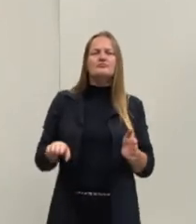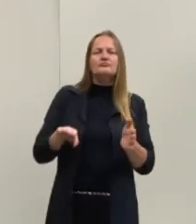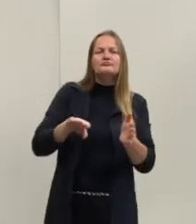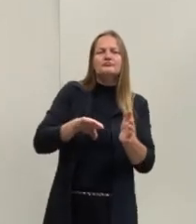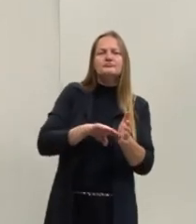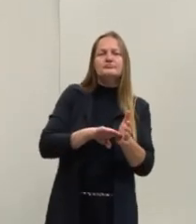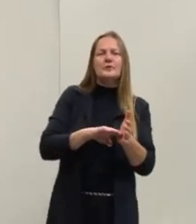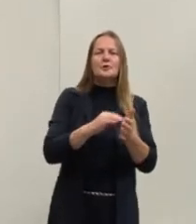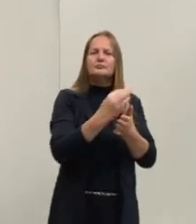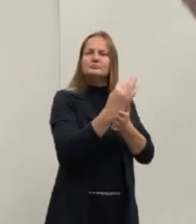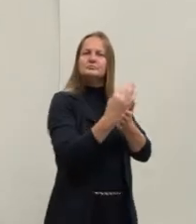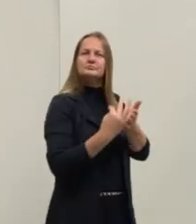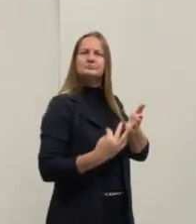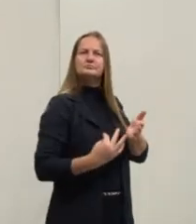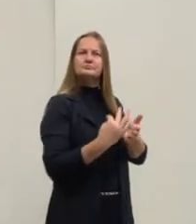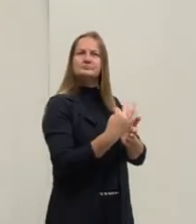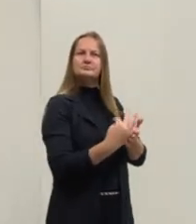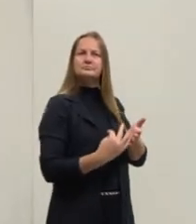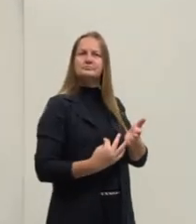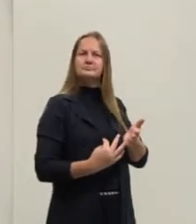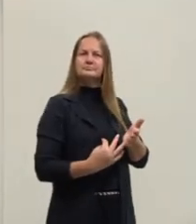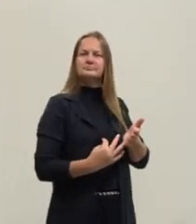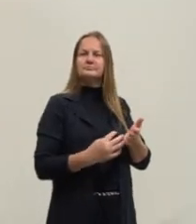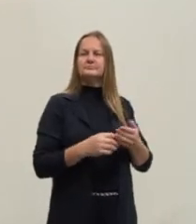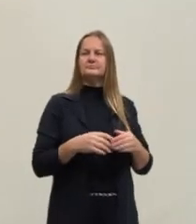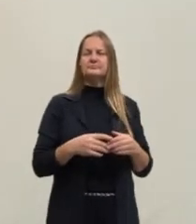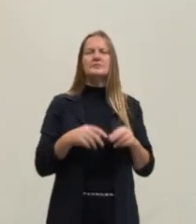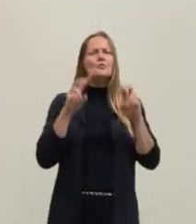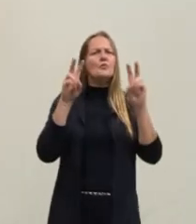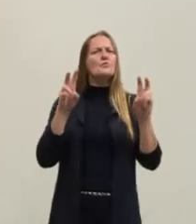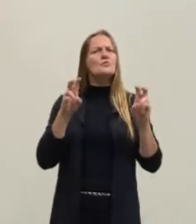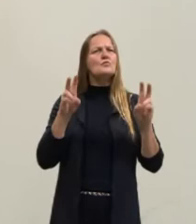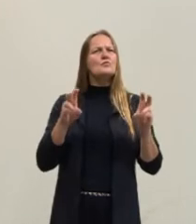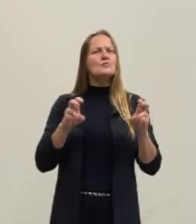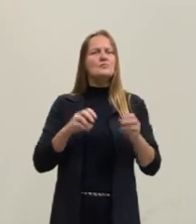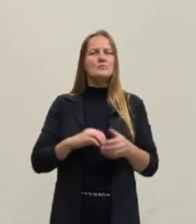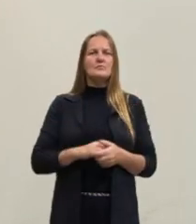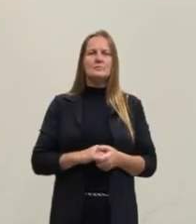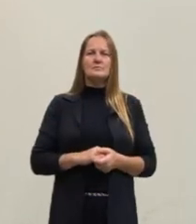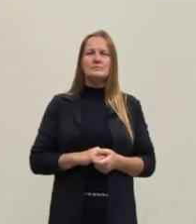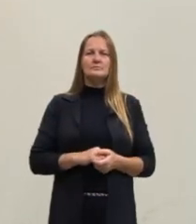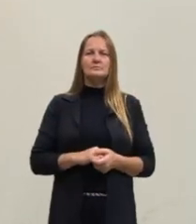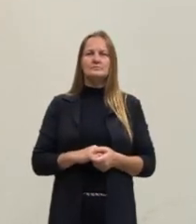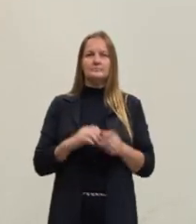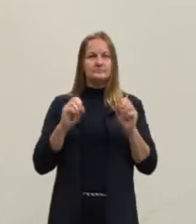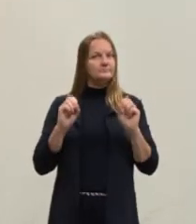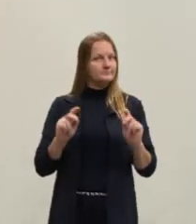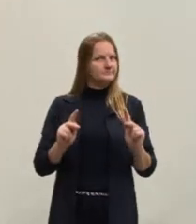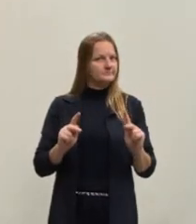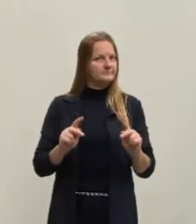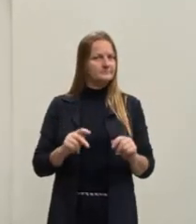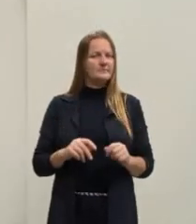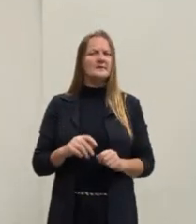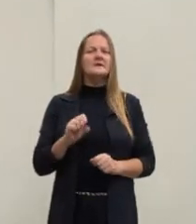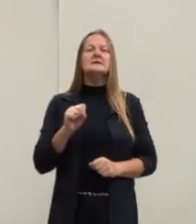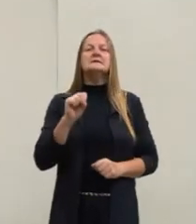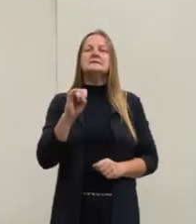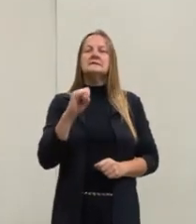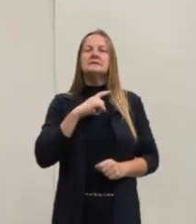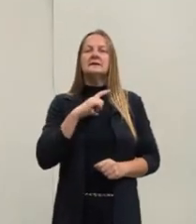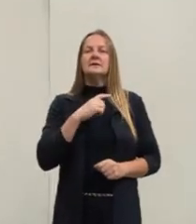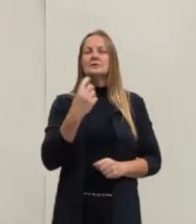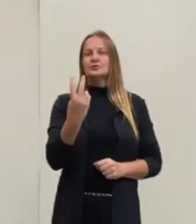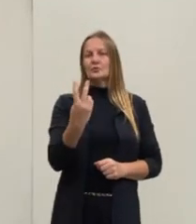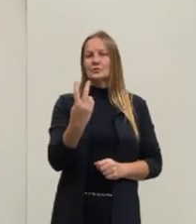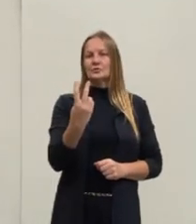com aquele determinado tipo de assunto, de conversa, certo? Porque quando tu tem dois